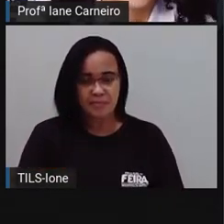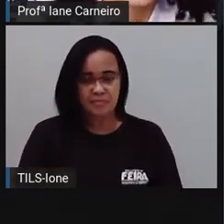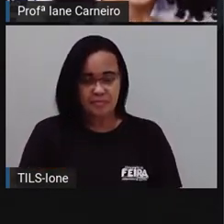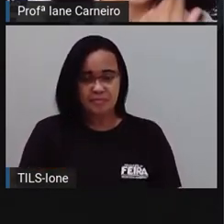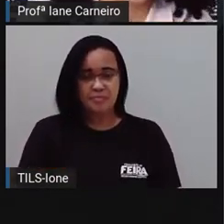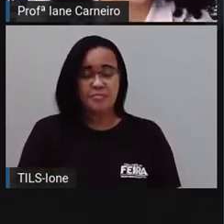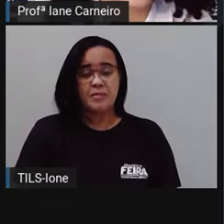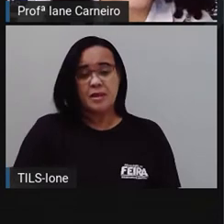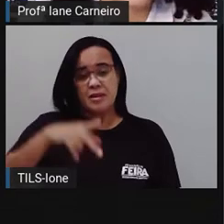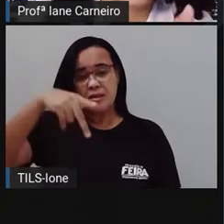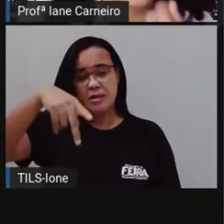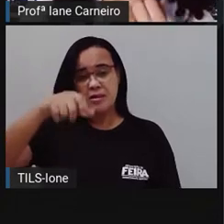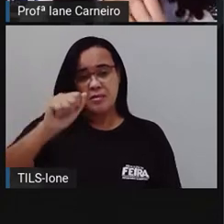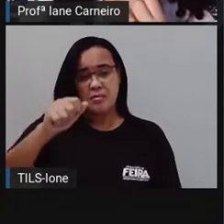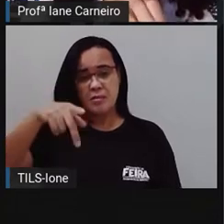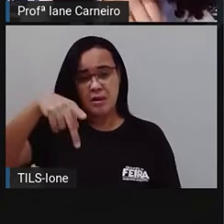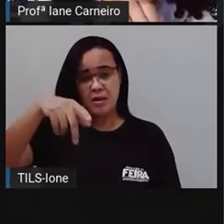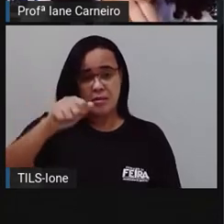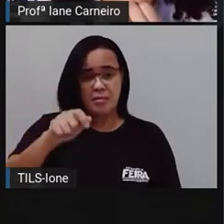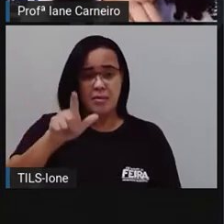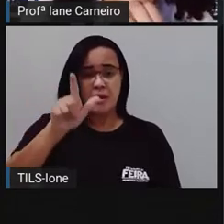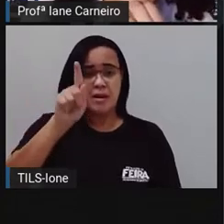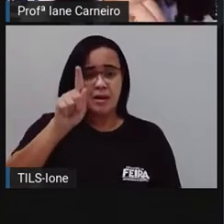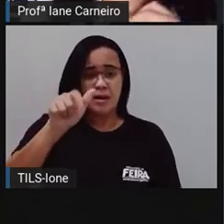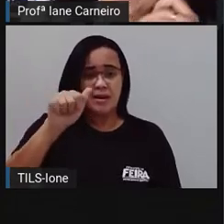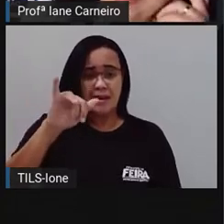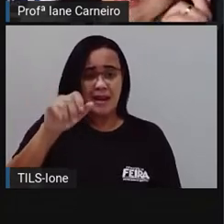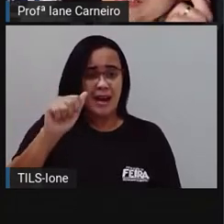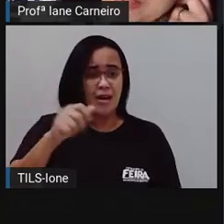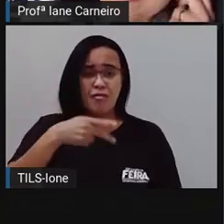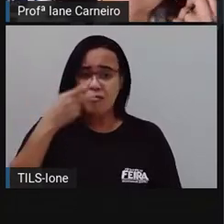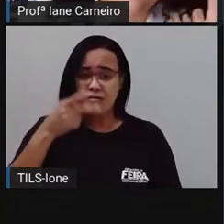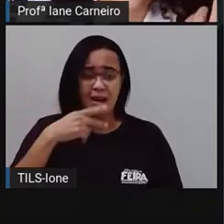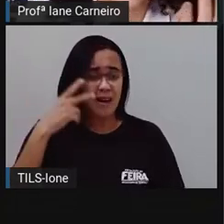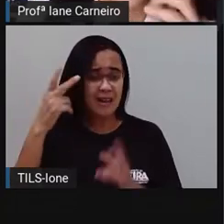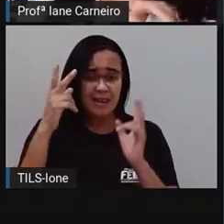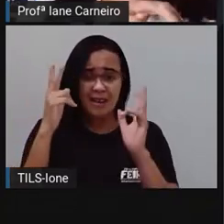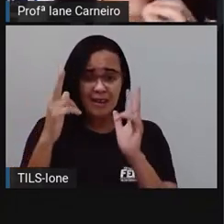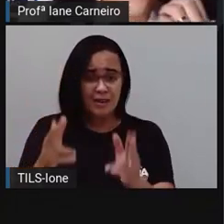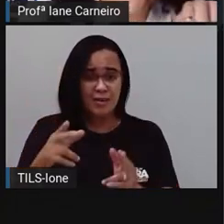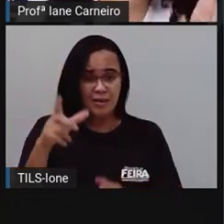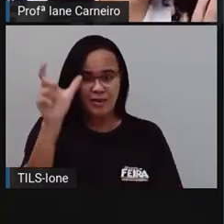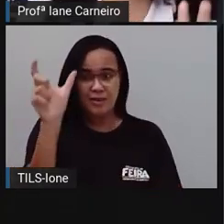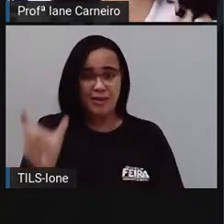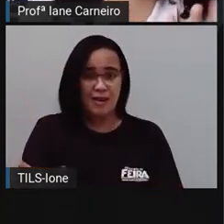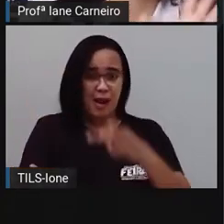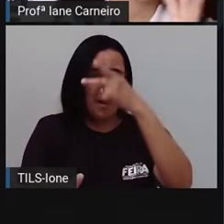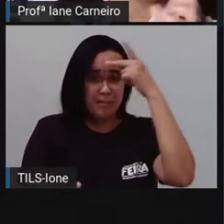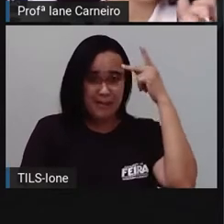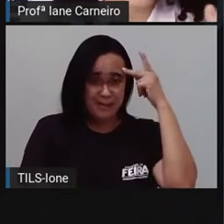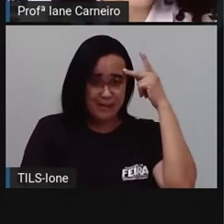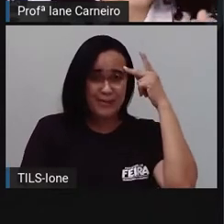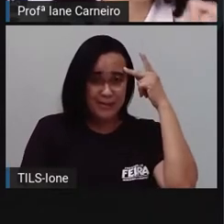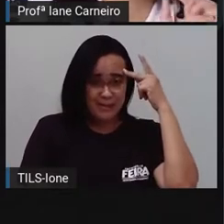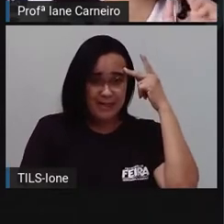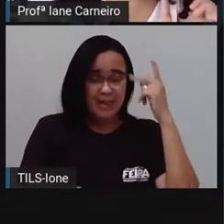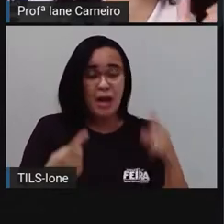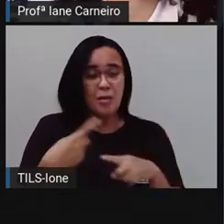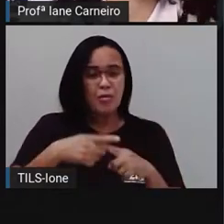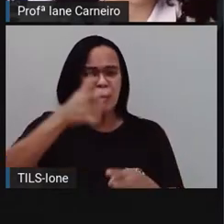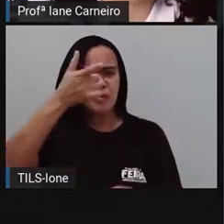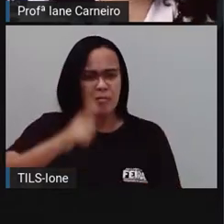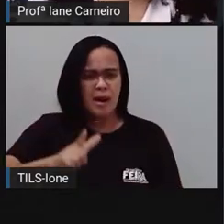O papagaio fala, olha só, igual a gente, né? Igual o ser humano, mas ele não tem a habilidade de conversar. Ele repete